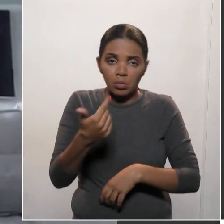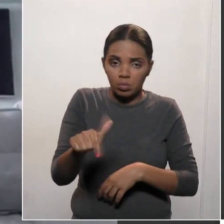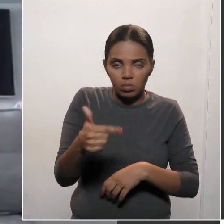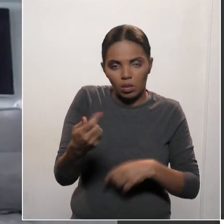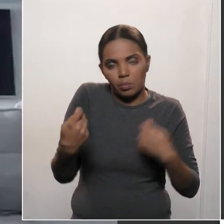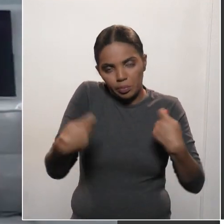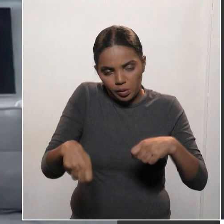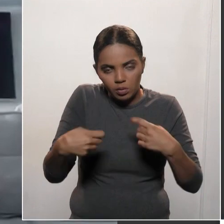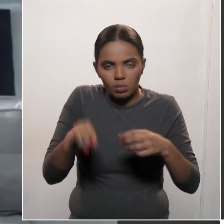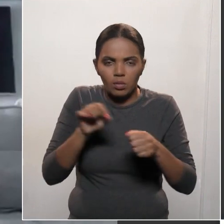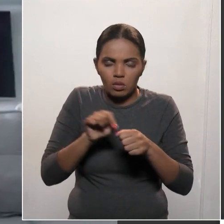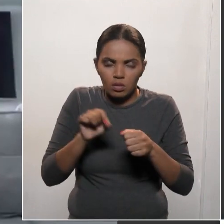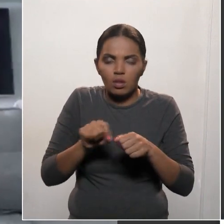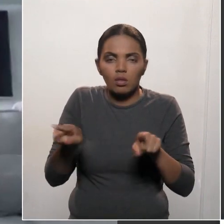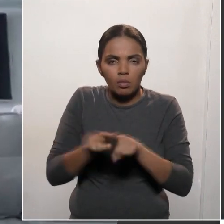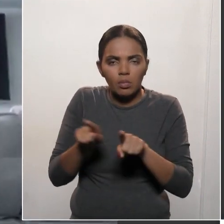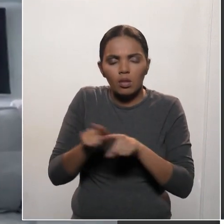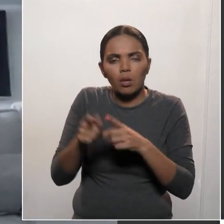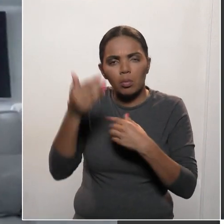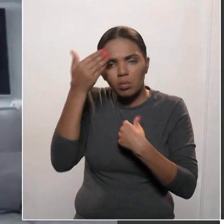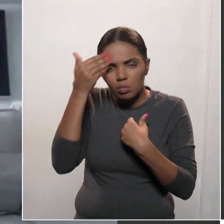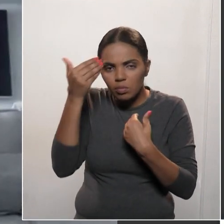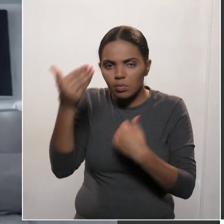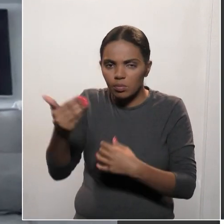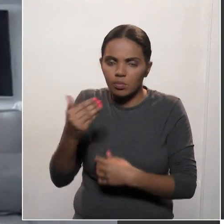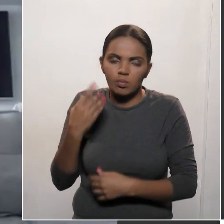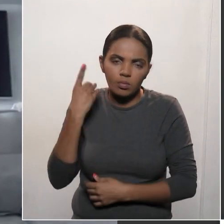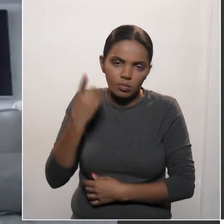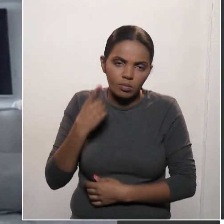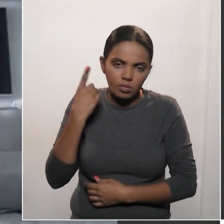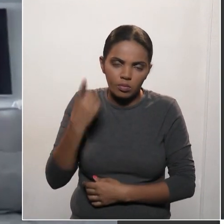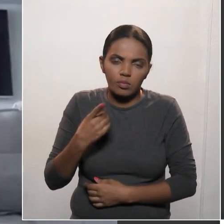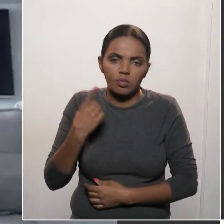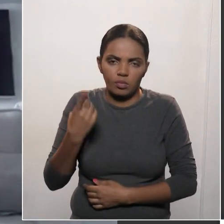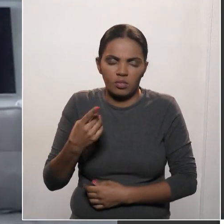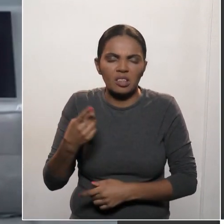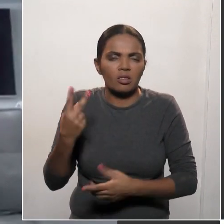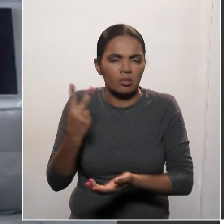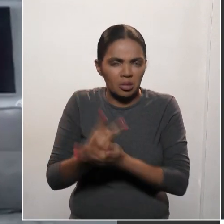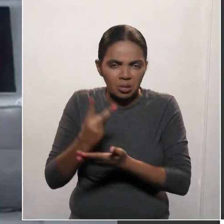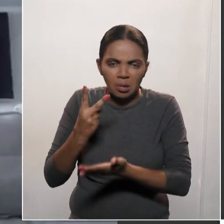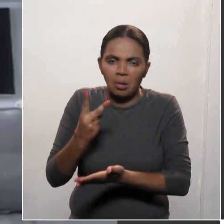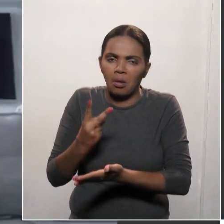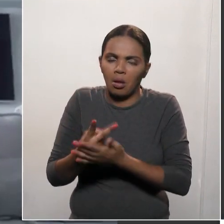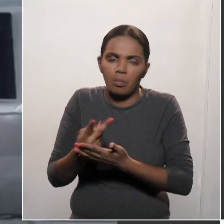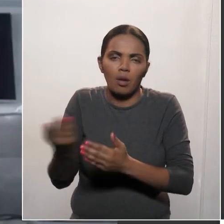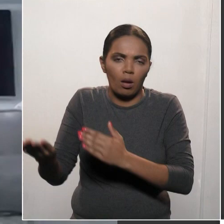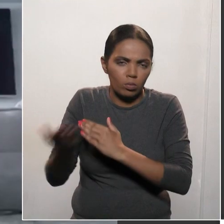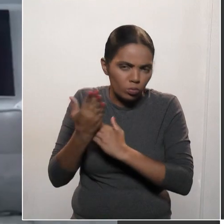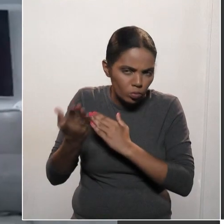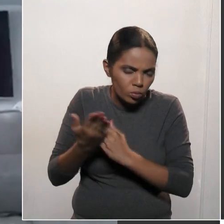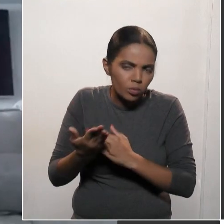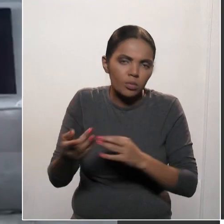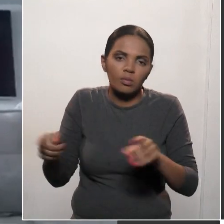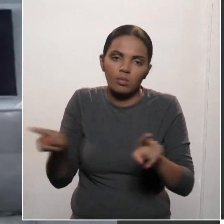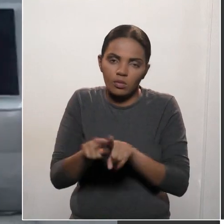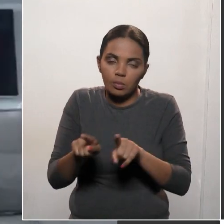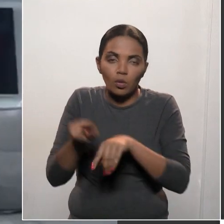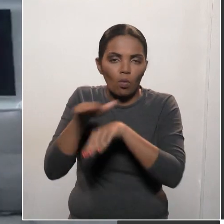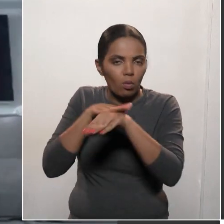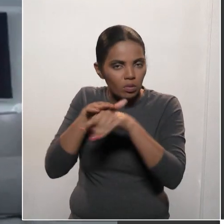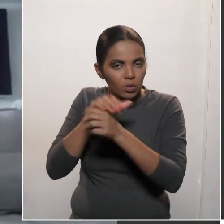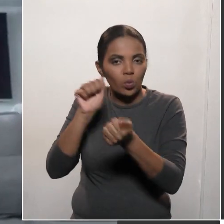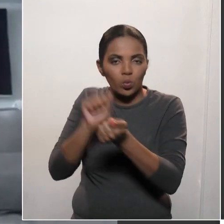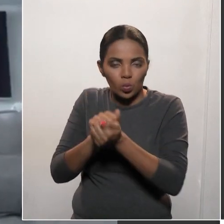agradecer aos deputados que também, de alguma forma, muito prestativa nos ajudaram junto ao governo do